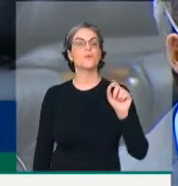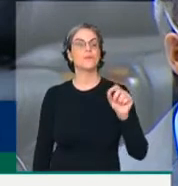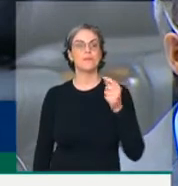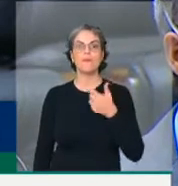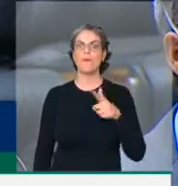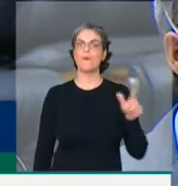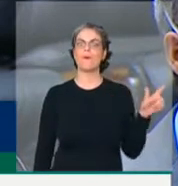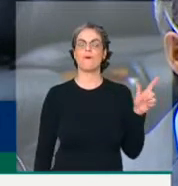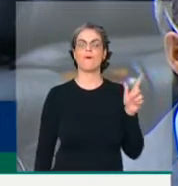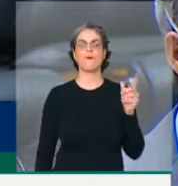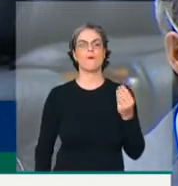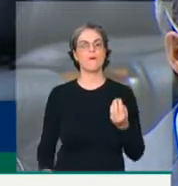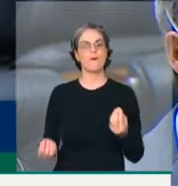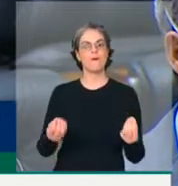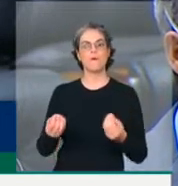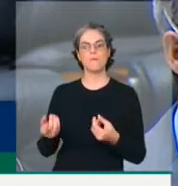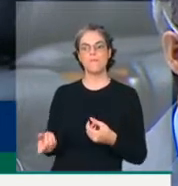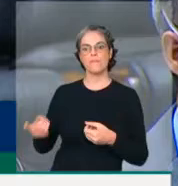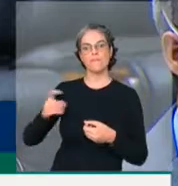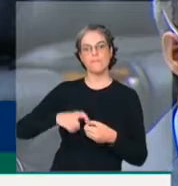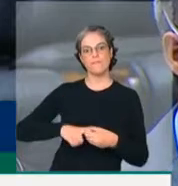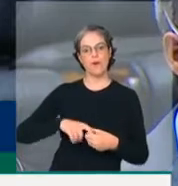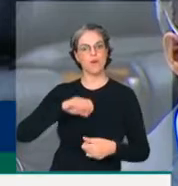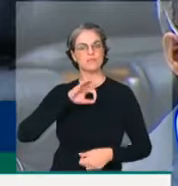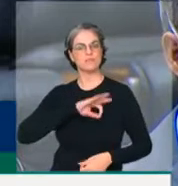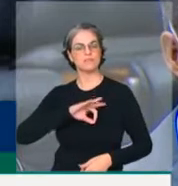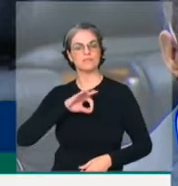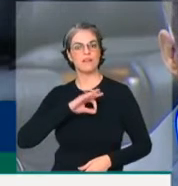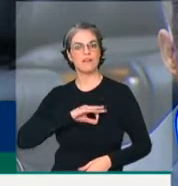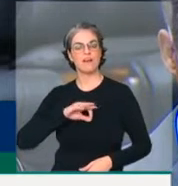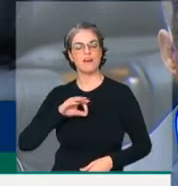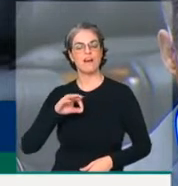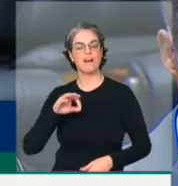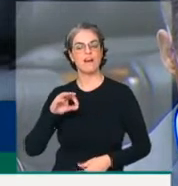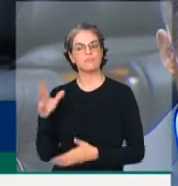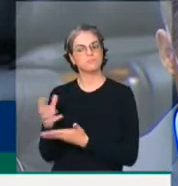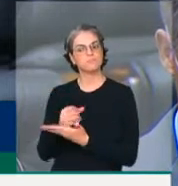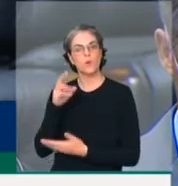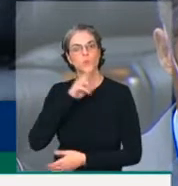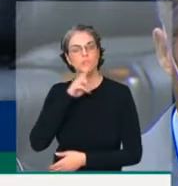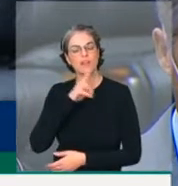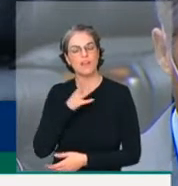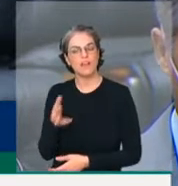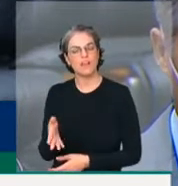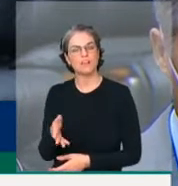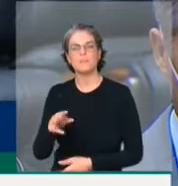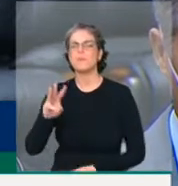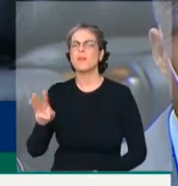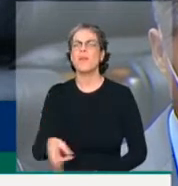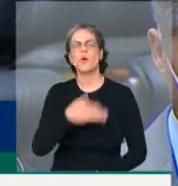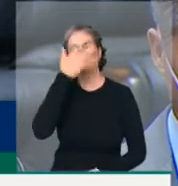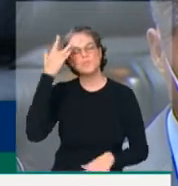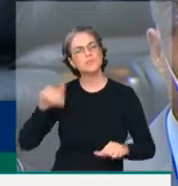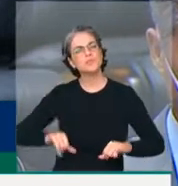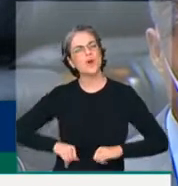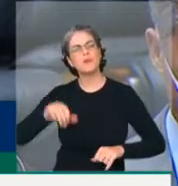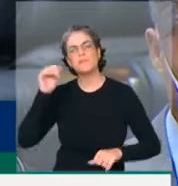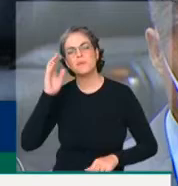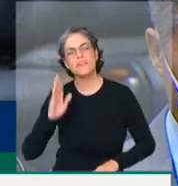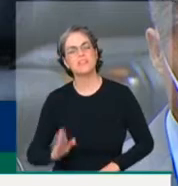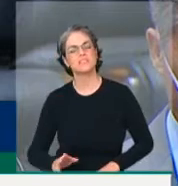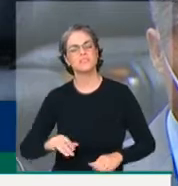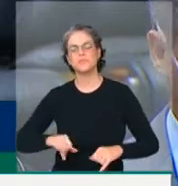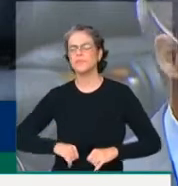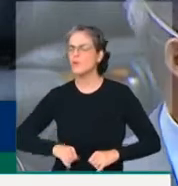tratar do retorno, da volta do auxílio emergencial. Milhares de brasileiros estão sofrendo nesse momento e sofrendo muito.